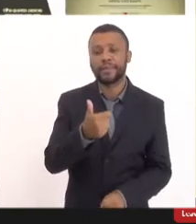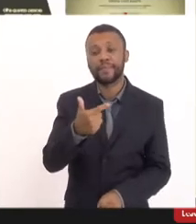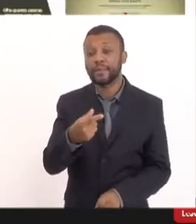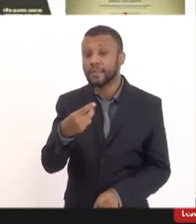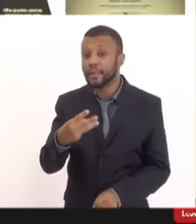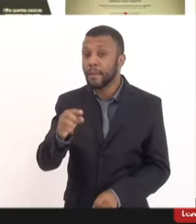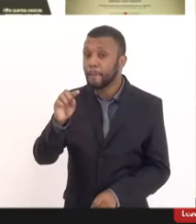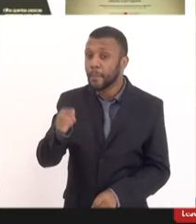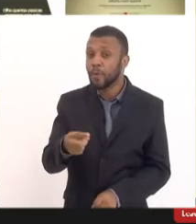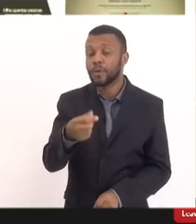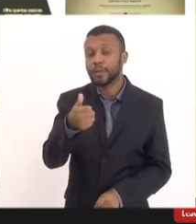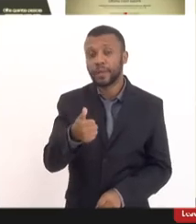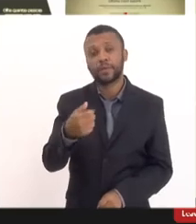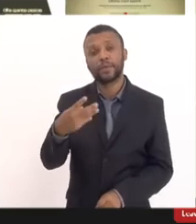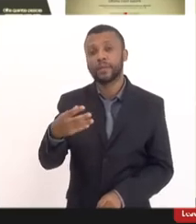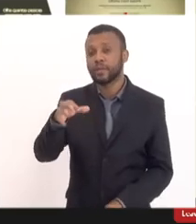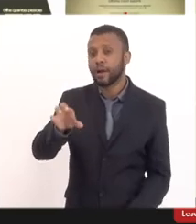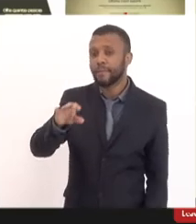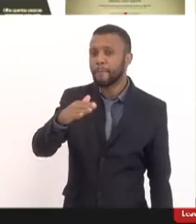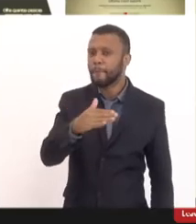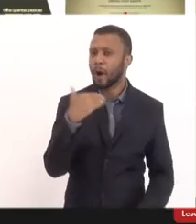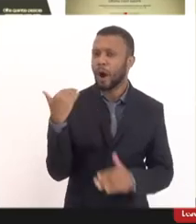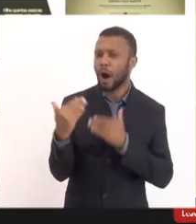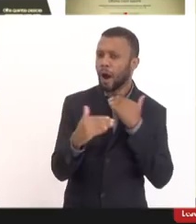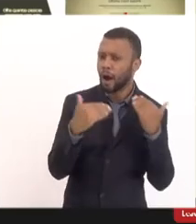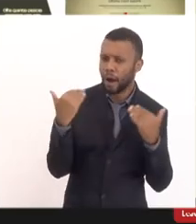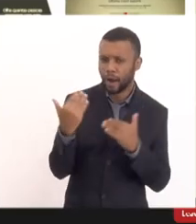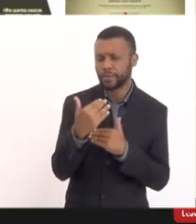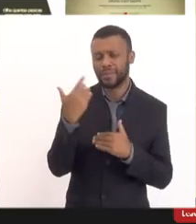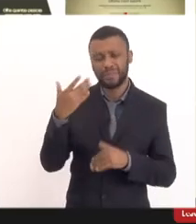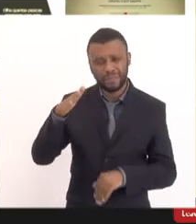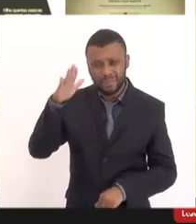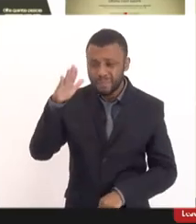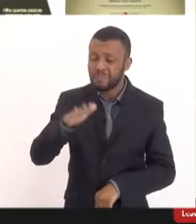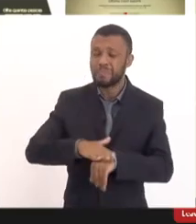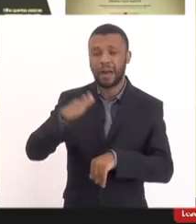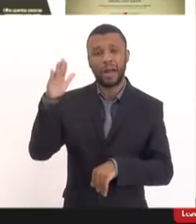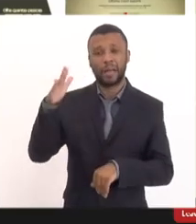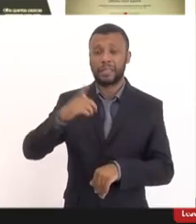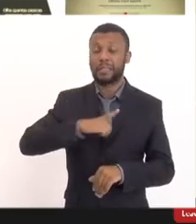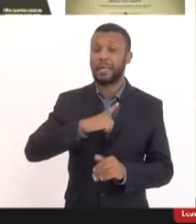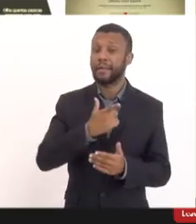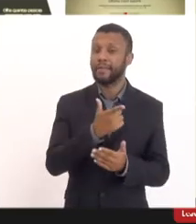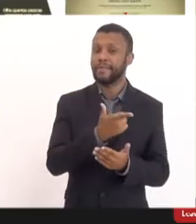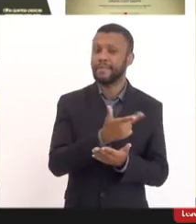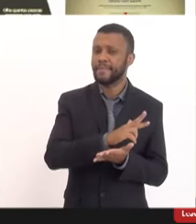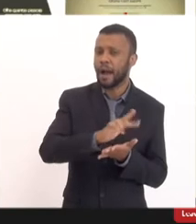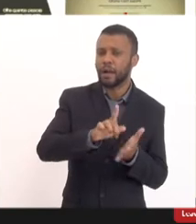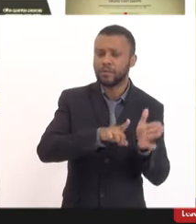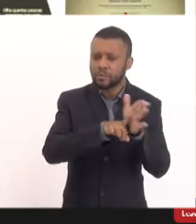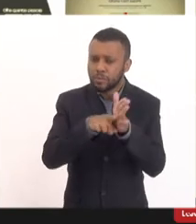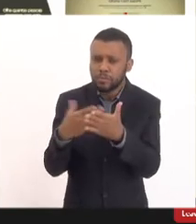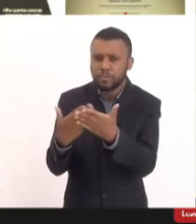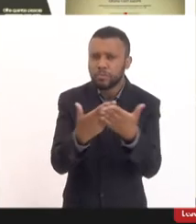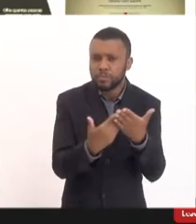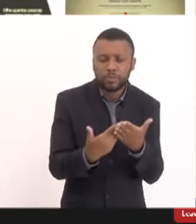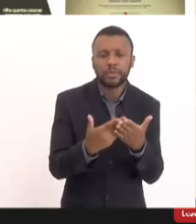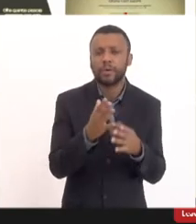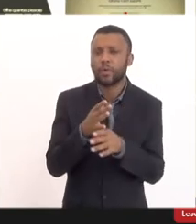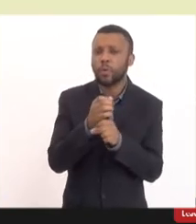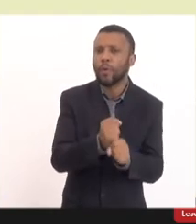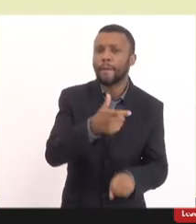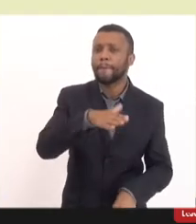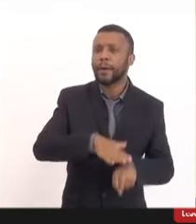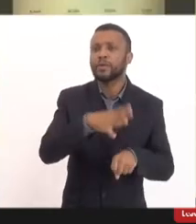isso é muito mais do que isso o estudo da Columbia do Pantassatus montou que já são mais de 400 mil mas o que é mais importante que vocês saibam